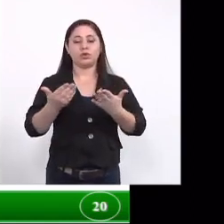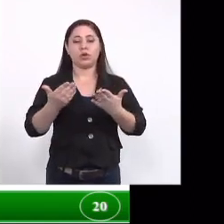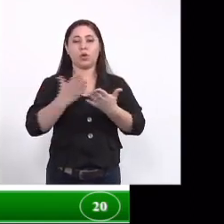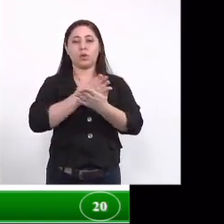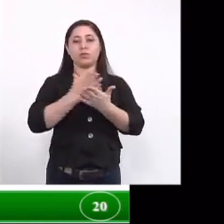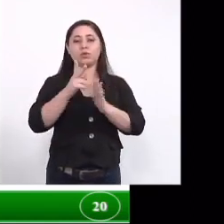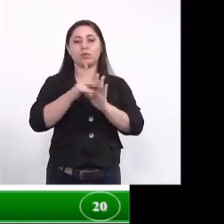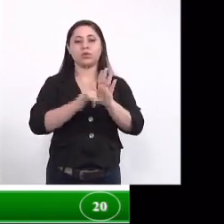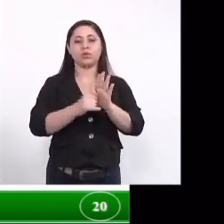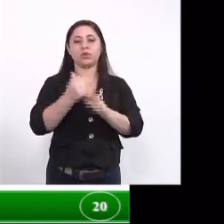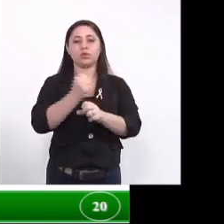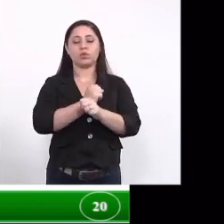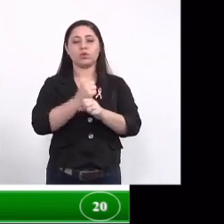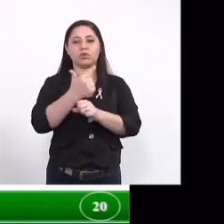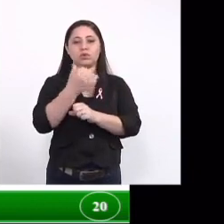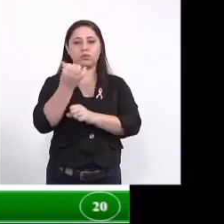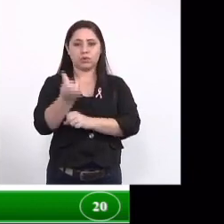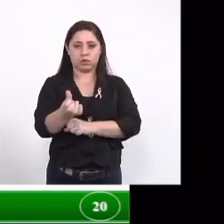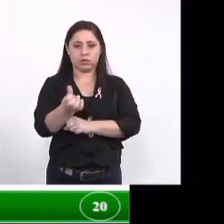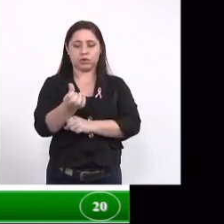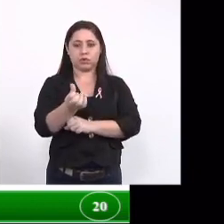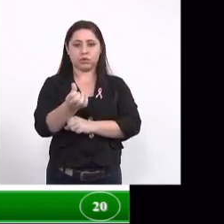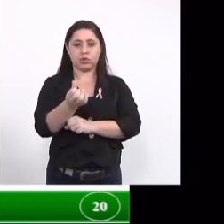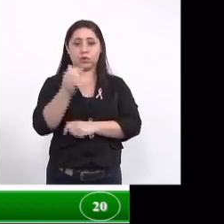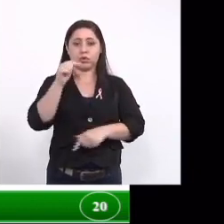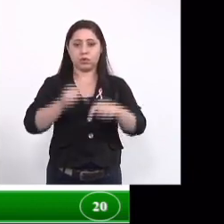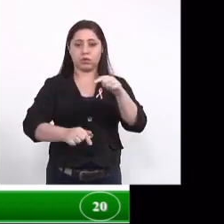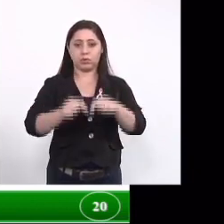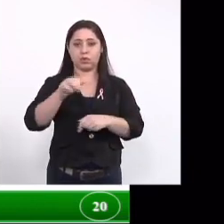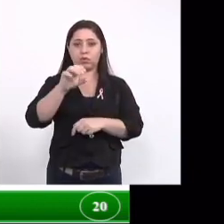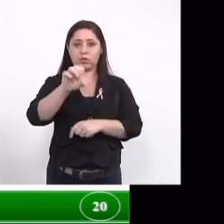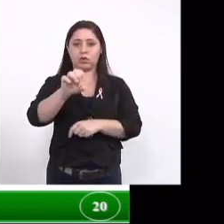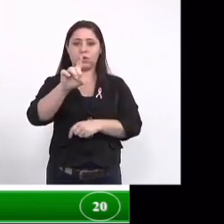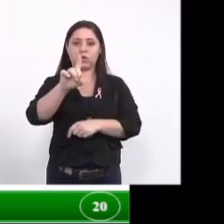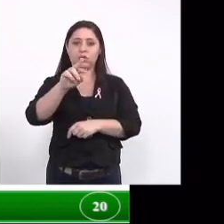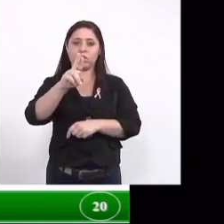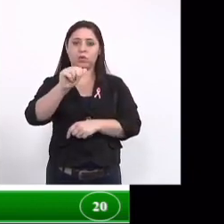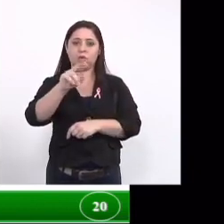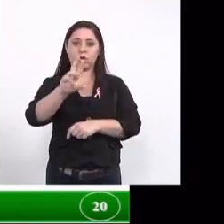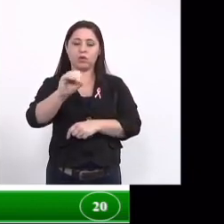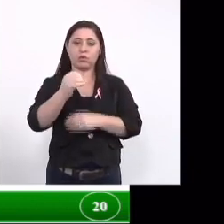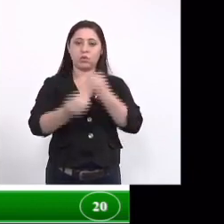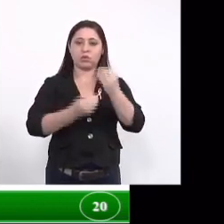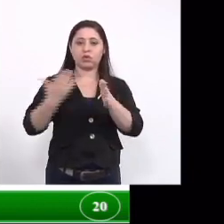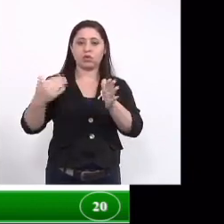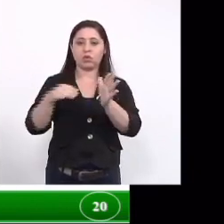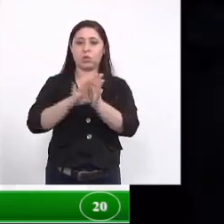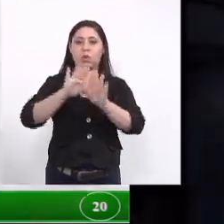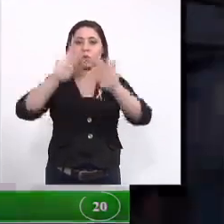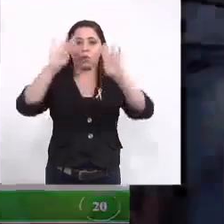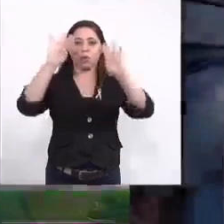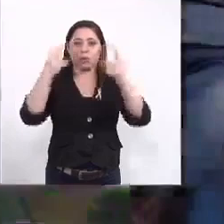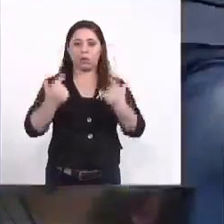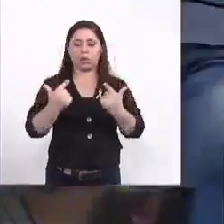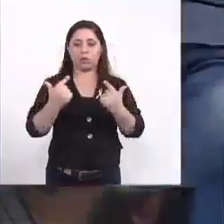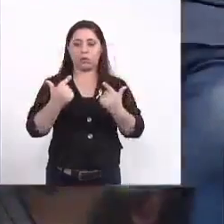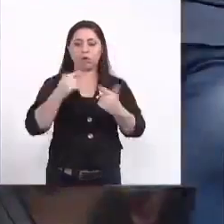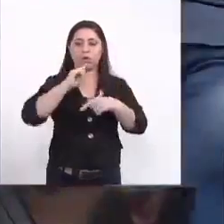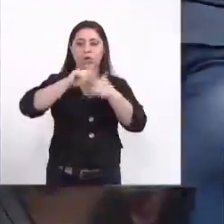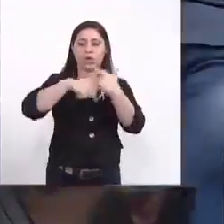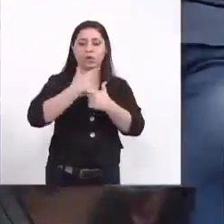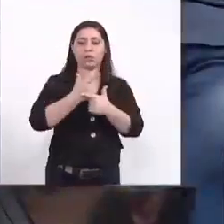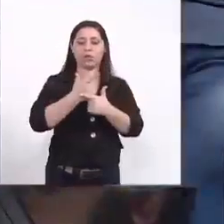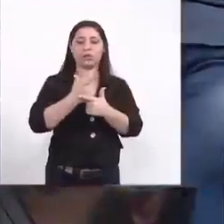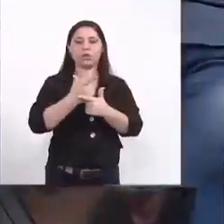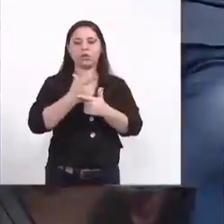em 2016 onde o engenheiro químico o doutor Eduardo chegou em nós como biólogos e propôs essa